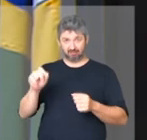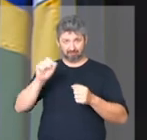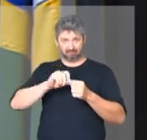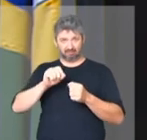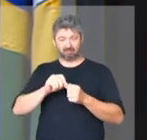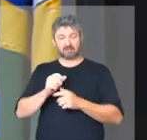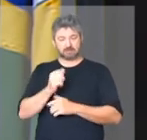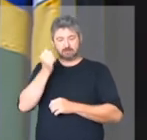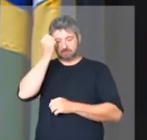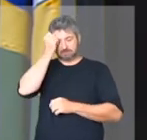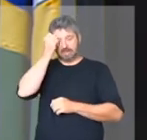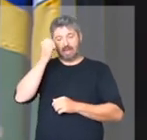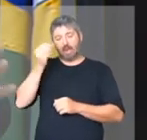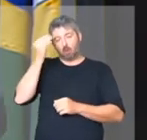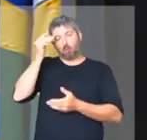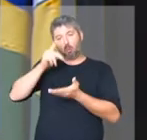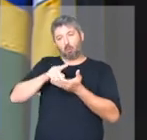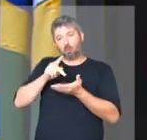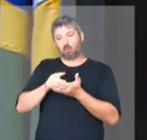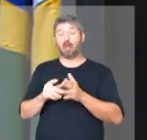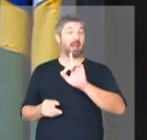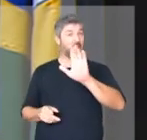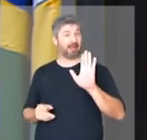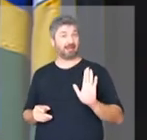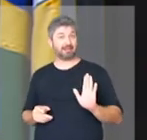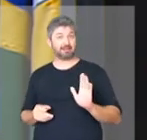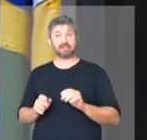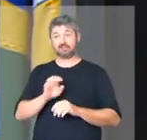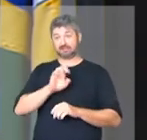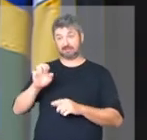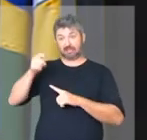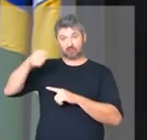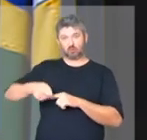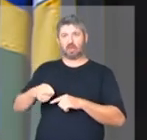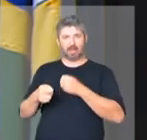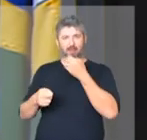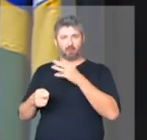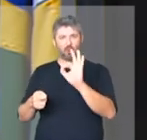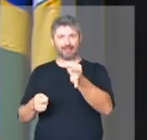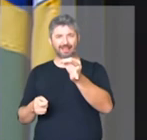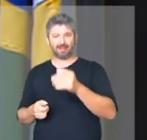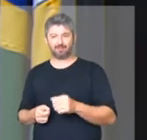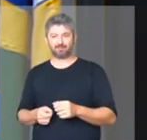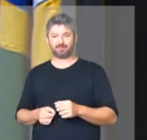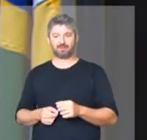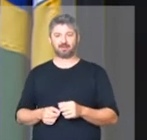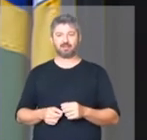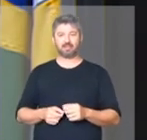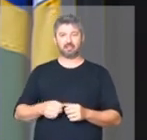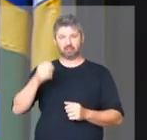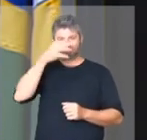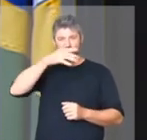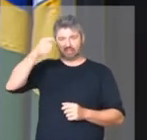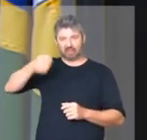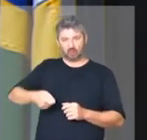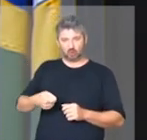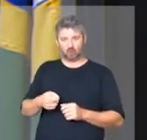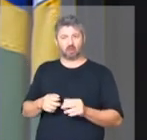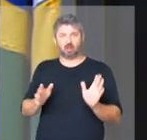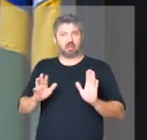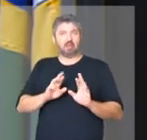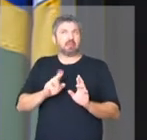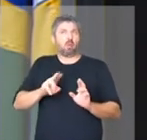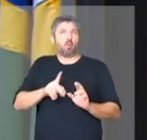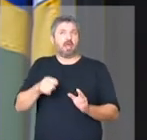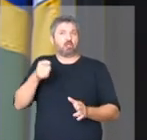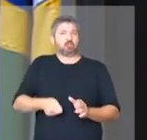quando é uma ditadura de esquerda. Aliás, ditadura de esquerda é ditadura do bem. A ditadura de esquerda, ela não é uma ditadura.